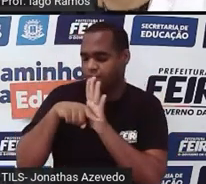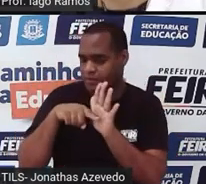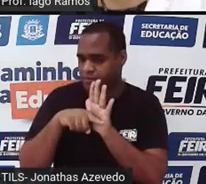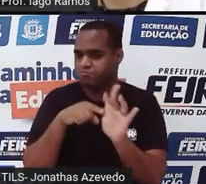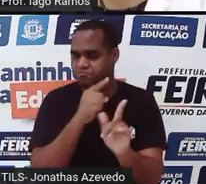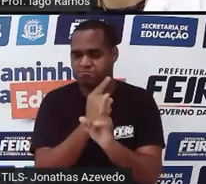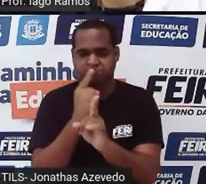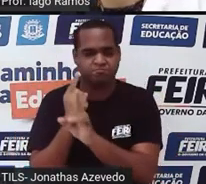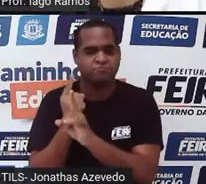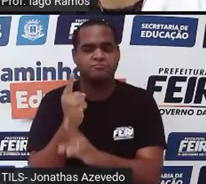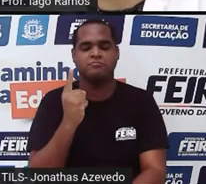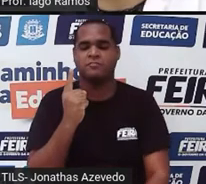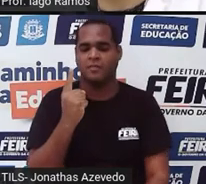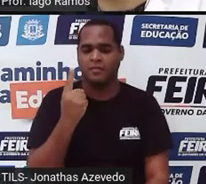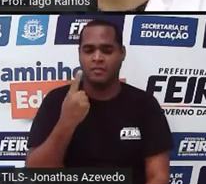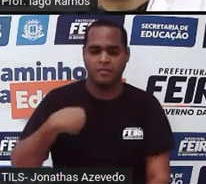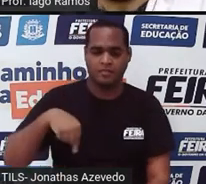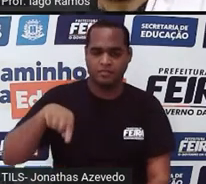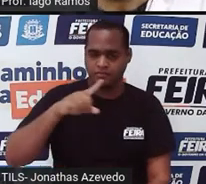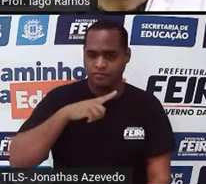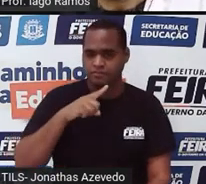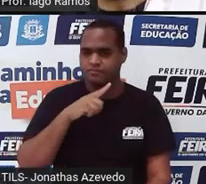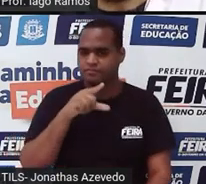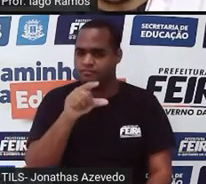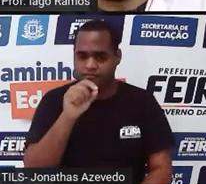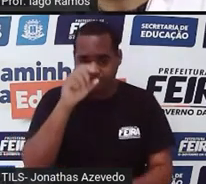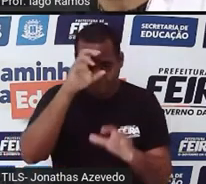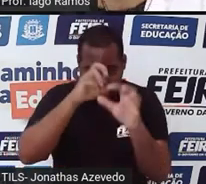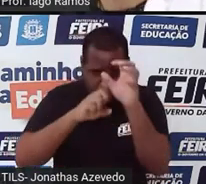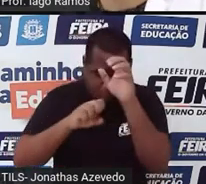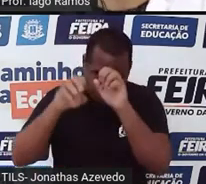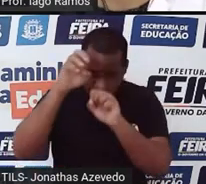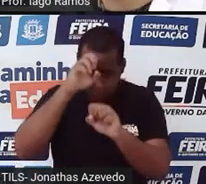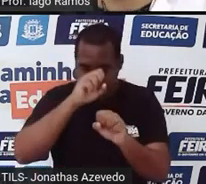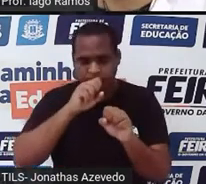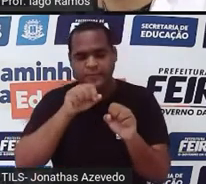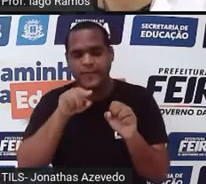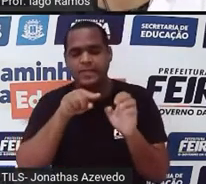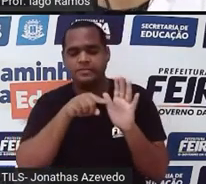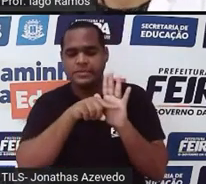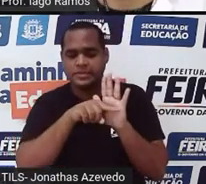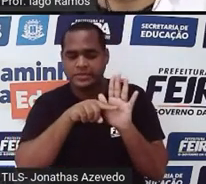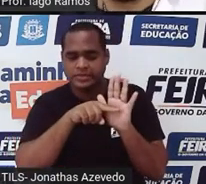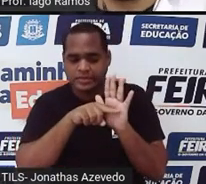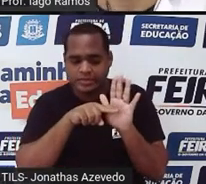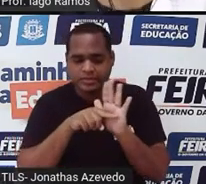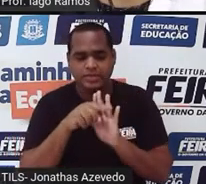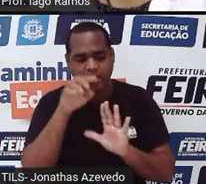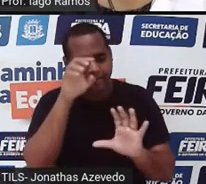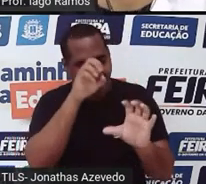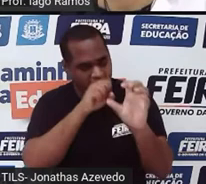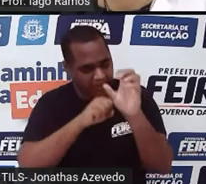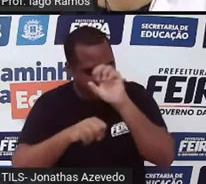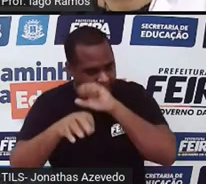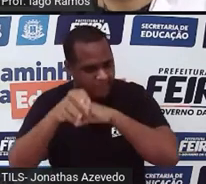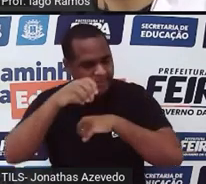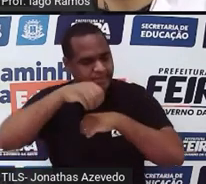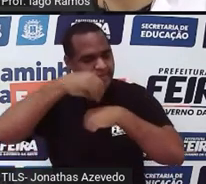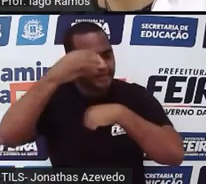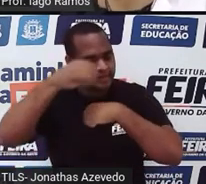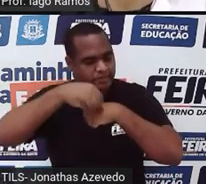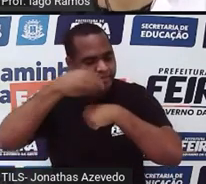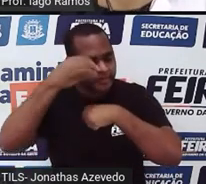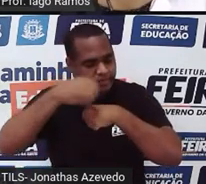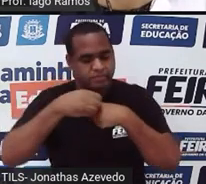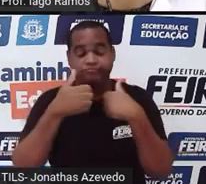a gente vai fazer isso para aprender. Porque essa coisa da investigação pode ser uma ótima